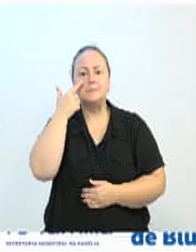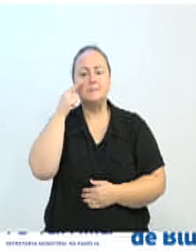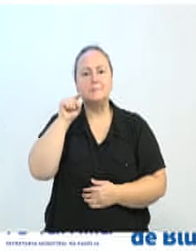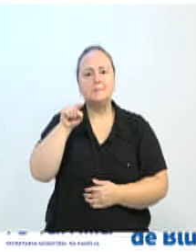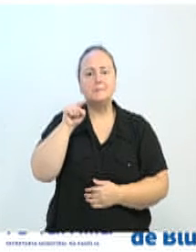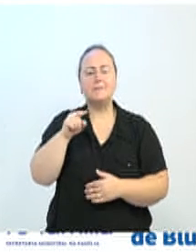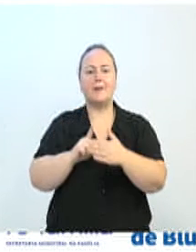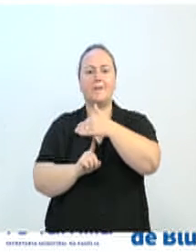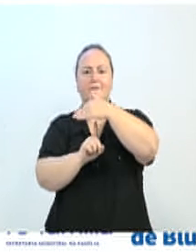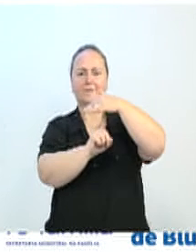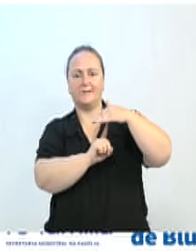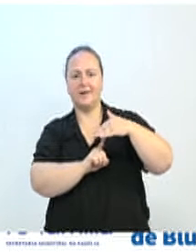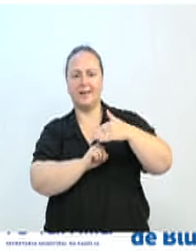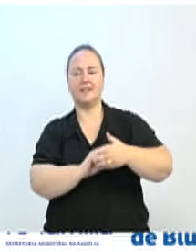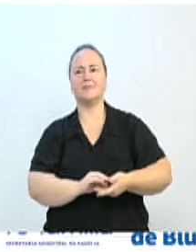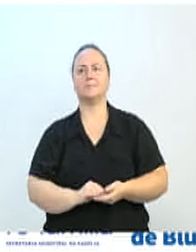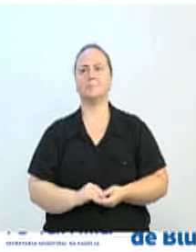feira.